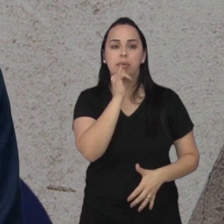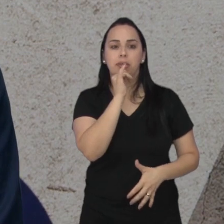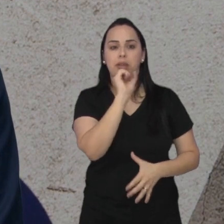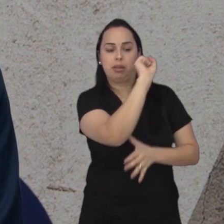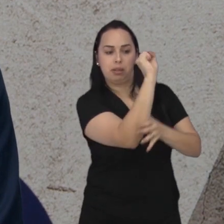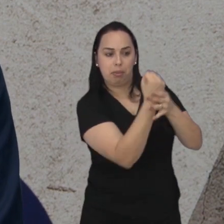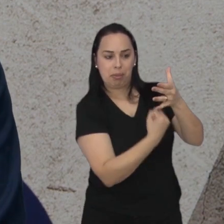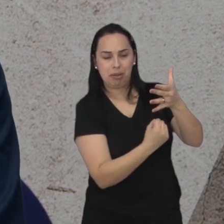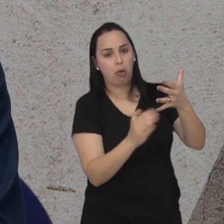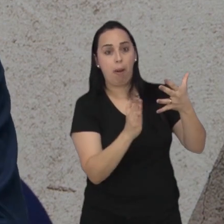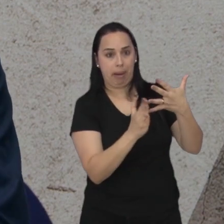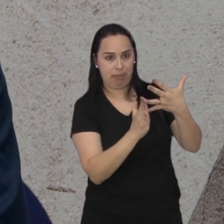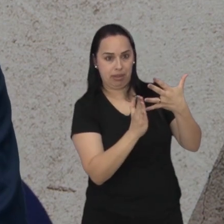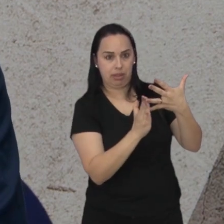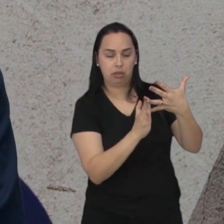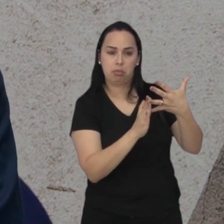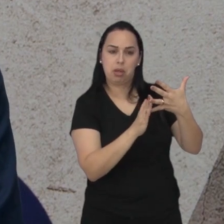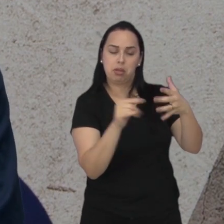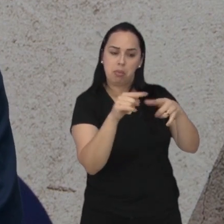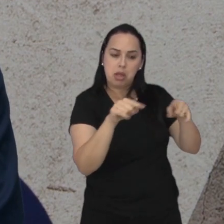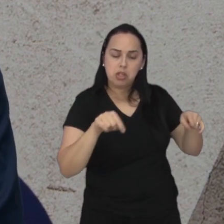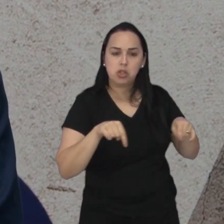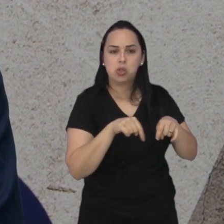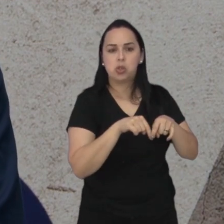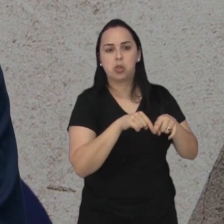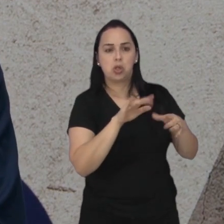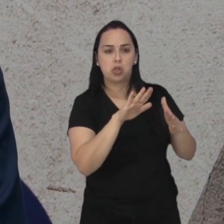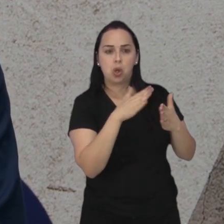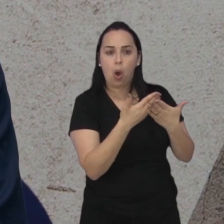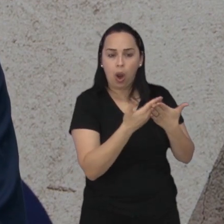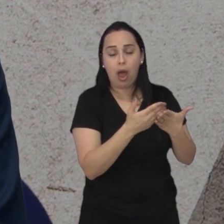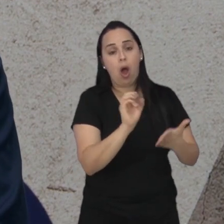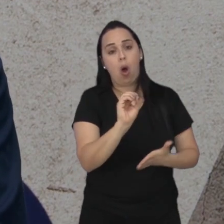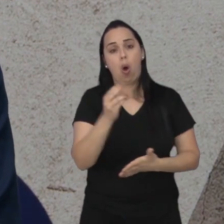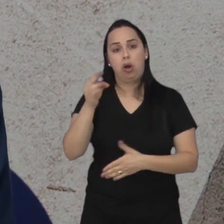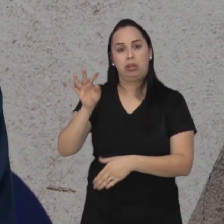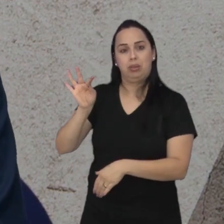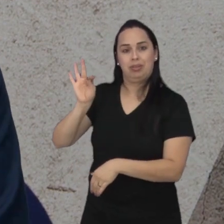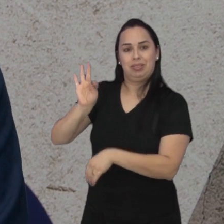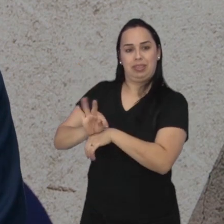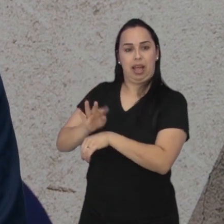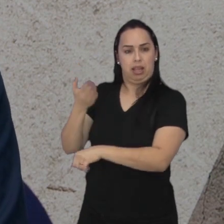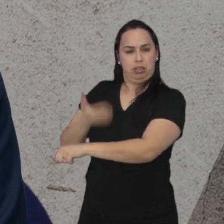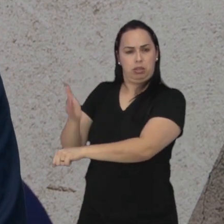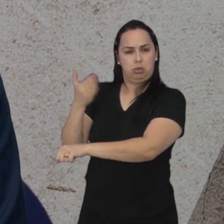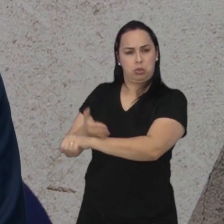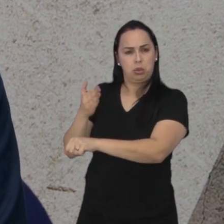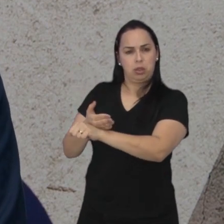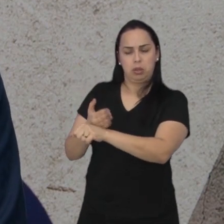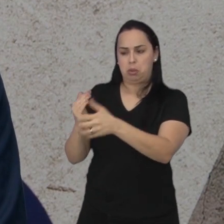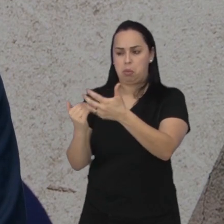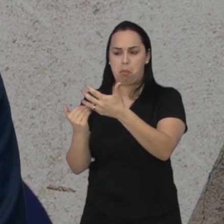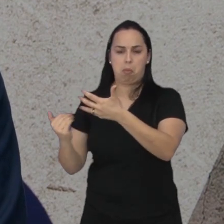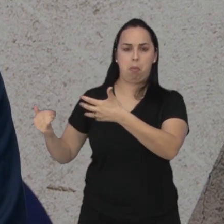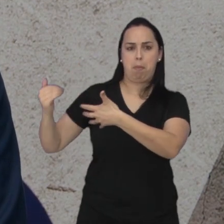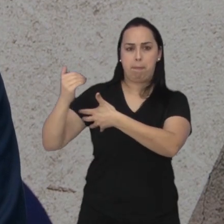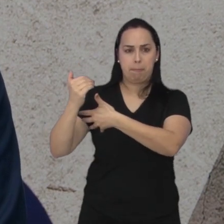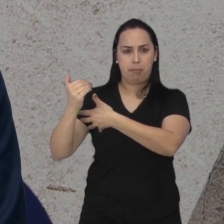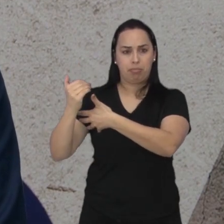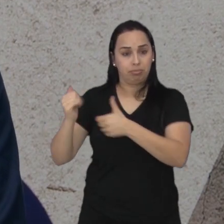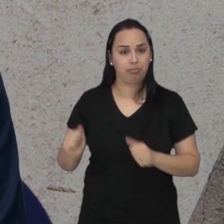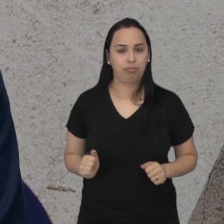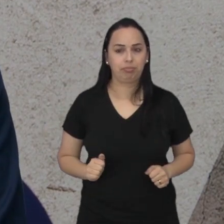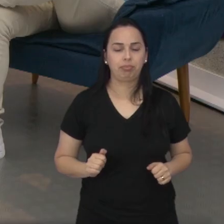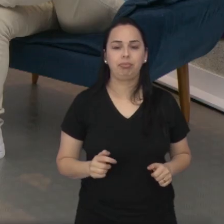basquete. Eu trabalho com iniciação, trabalho com uma escolinha. Ou eu posso ser um treinador de uma equipe de alto rendimento. Essa é